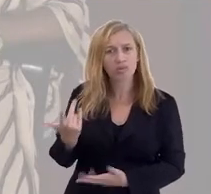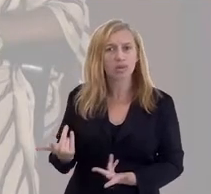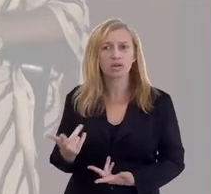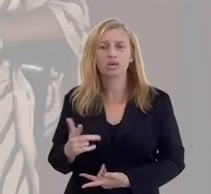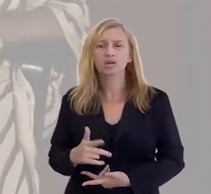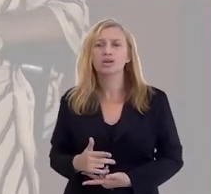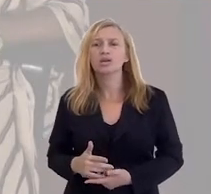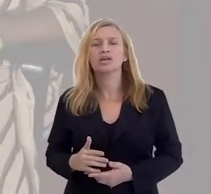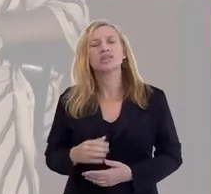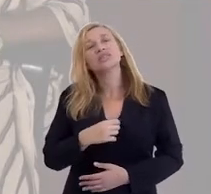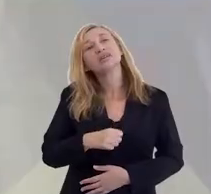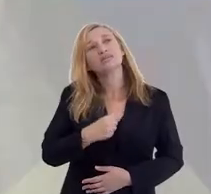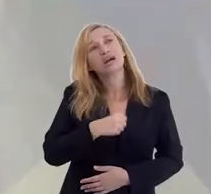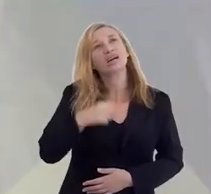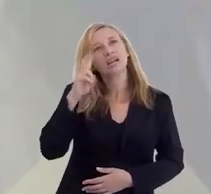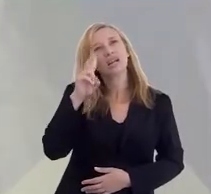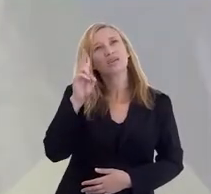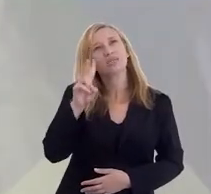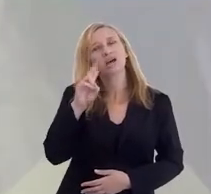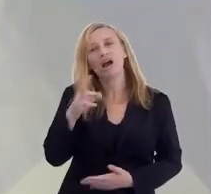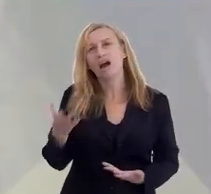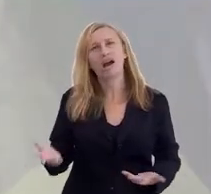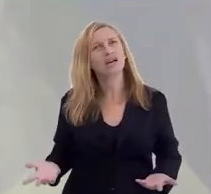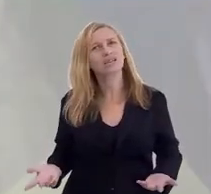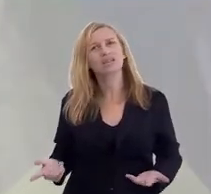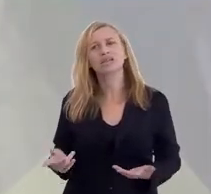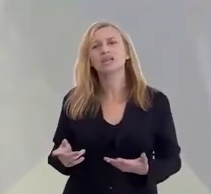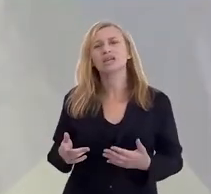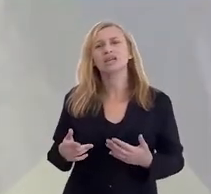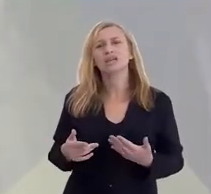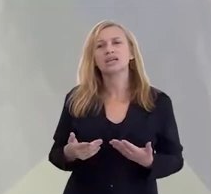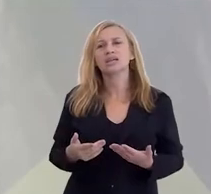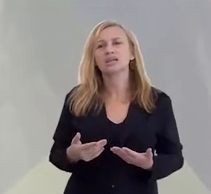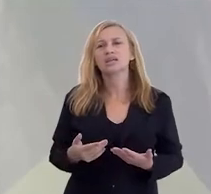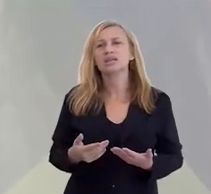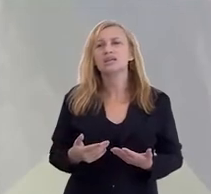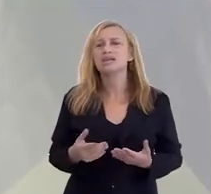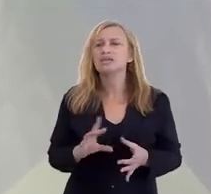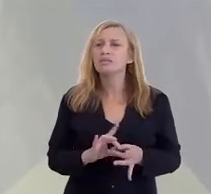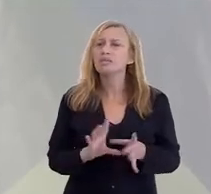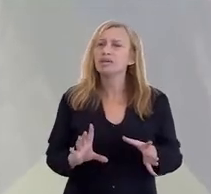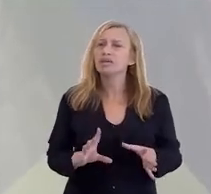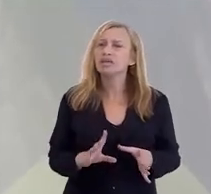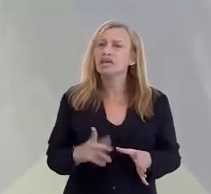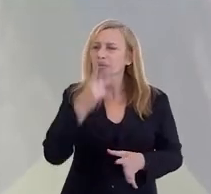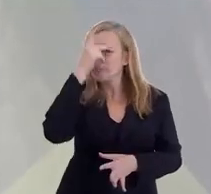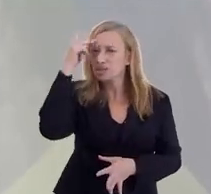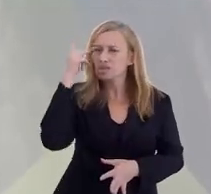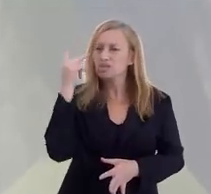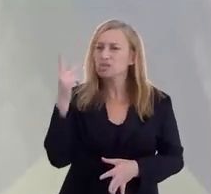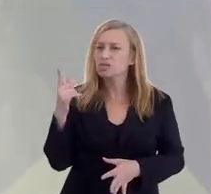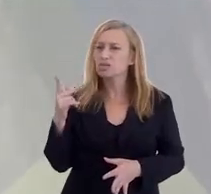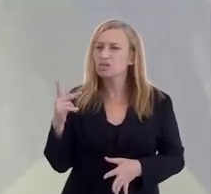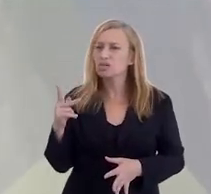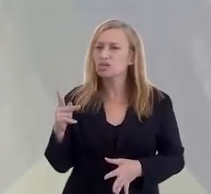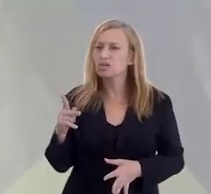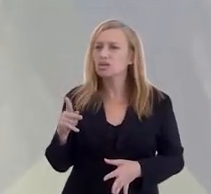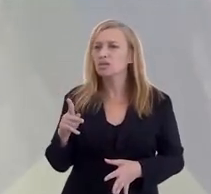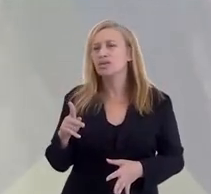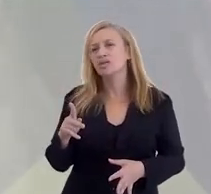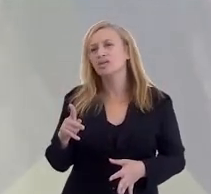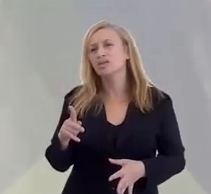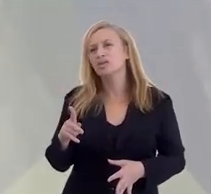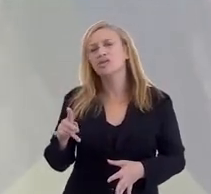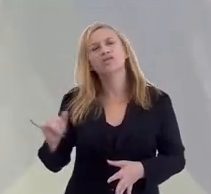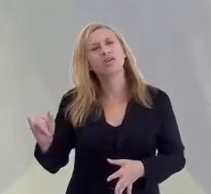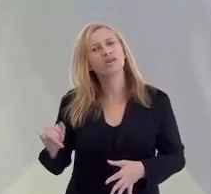saudade, trabalhar isso em você, e permitir que o indivíduo siga. Então, nada de ficar chamando a pessoa, vem aqui me ajudar,